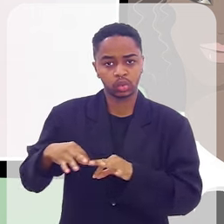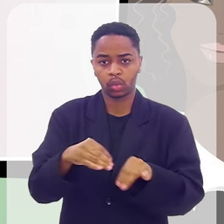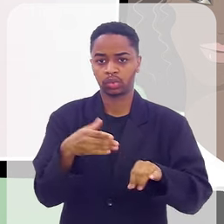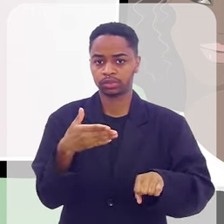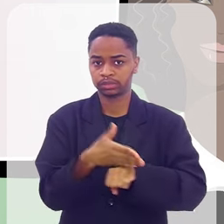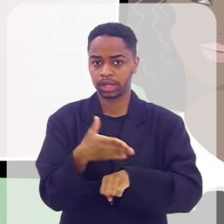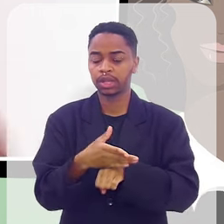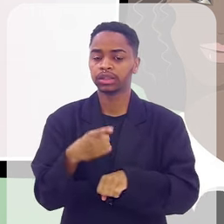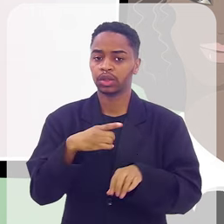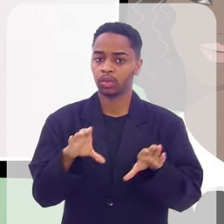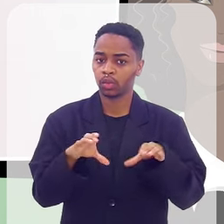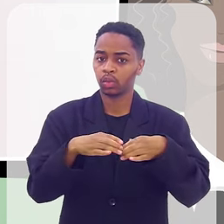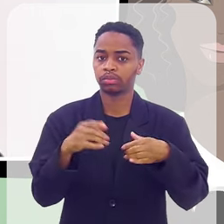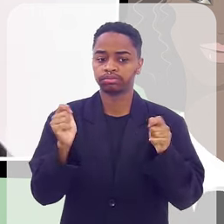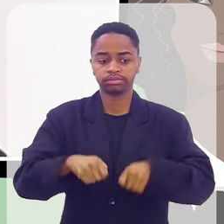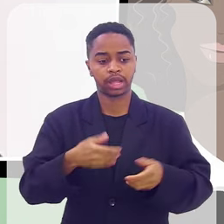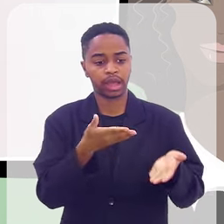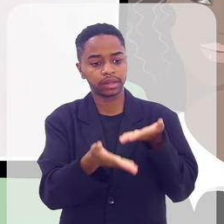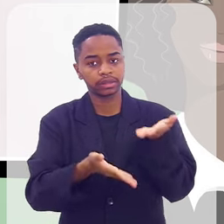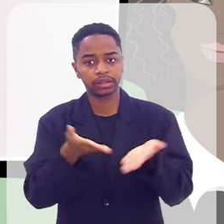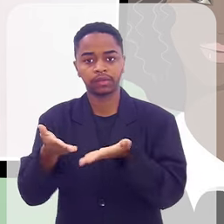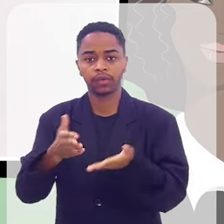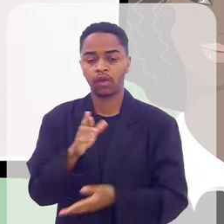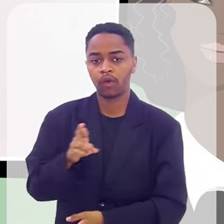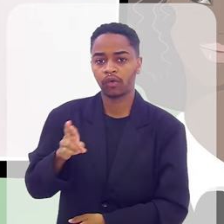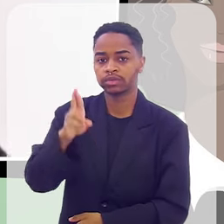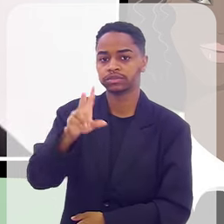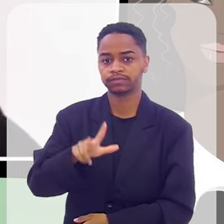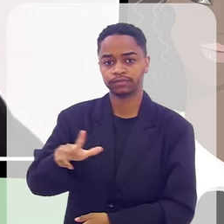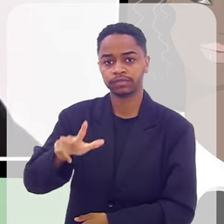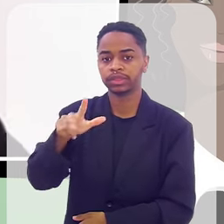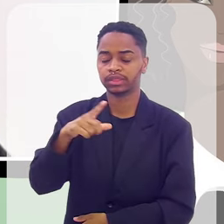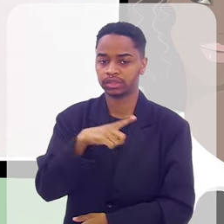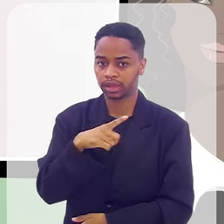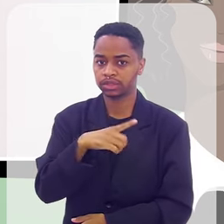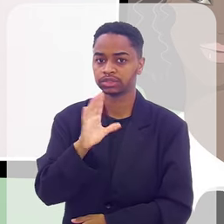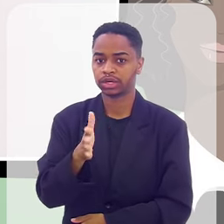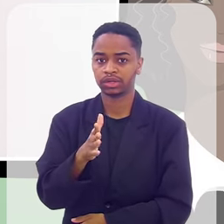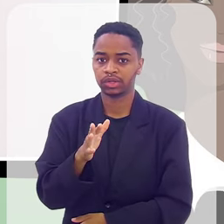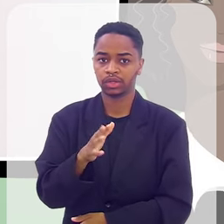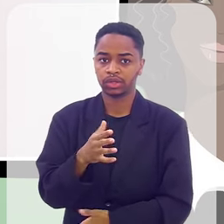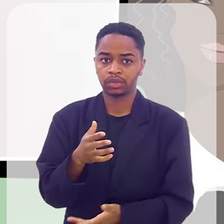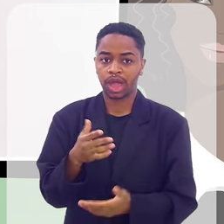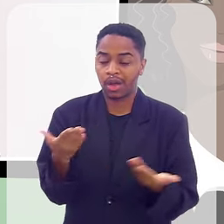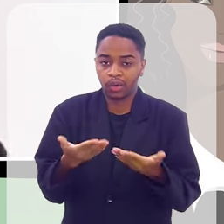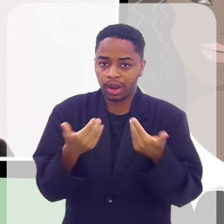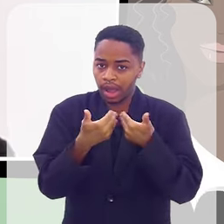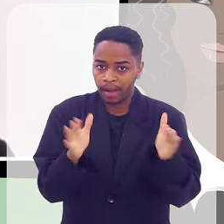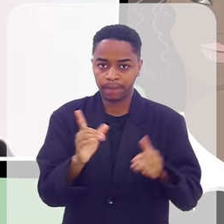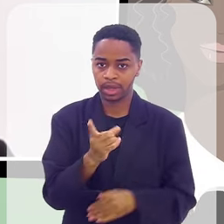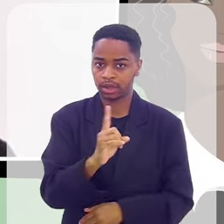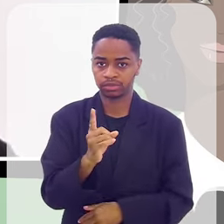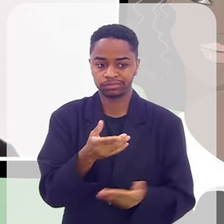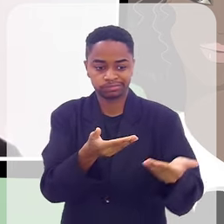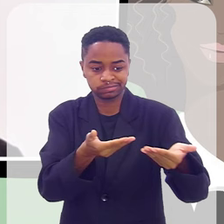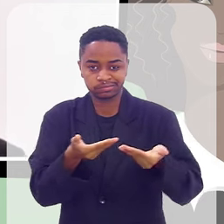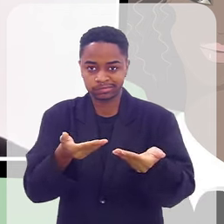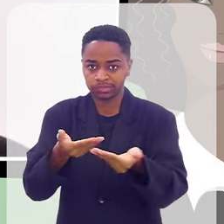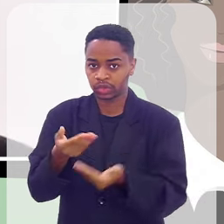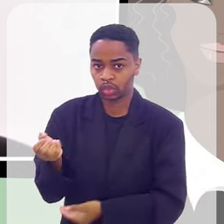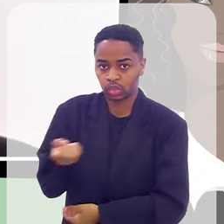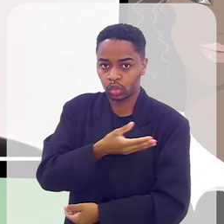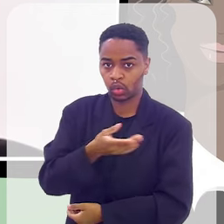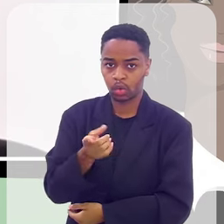Nós já temos os grupos de atendimento Rocinha e Vidigal, no momento, nós não estamos abertos a